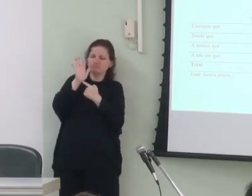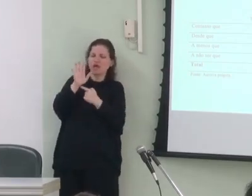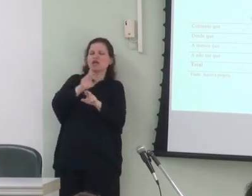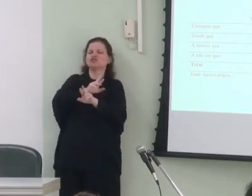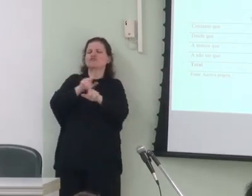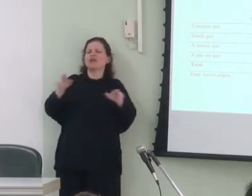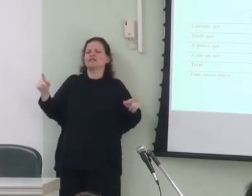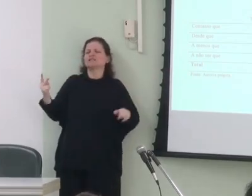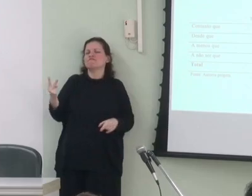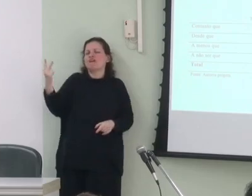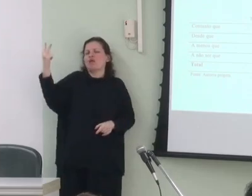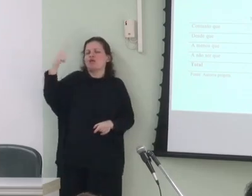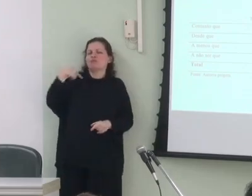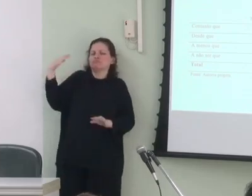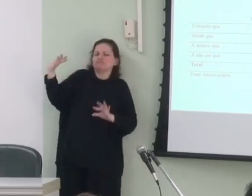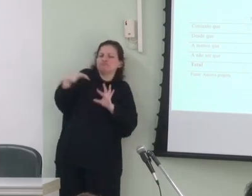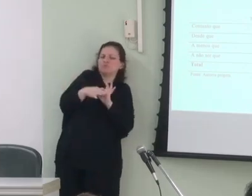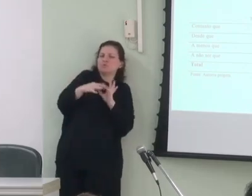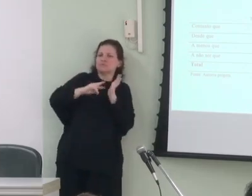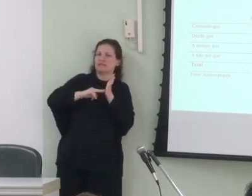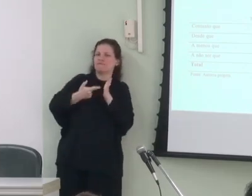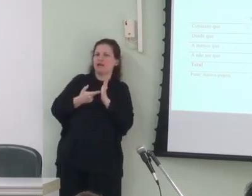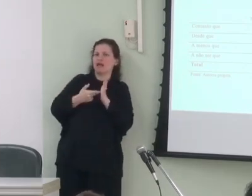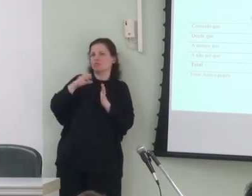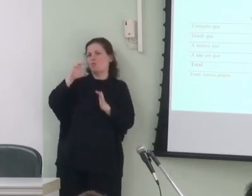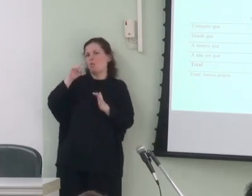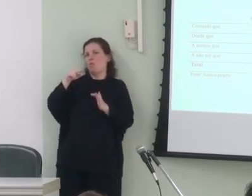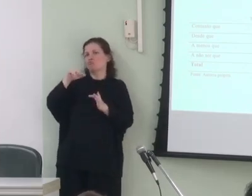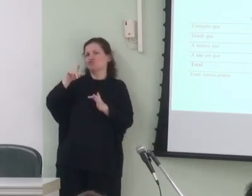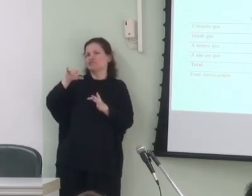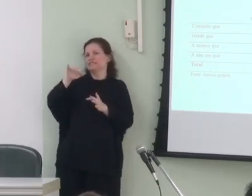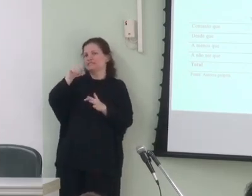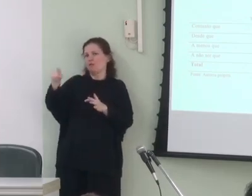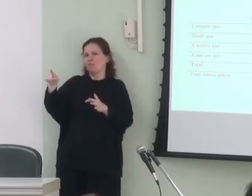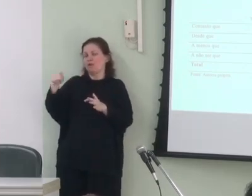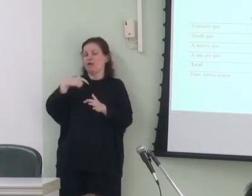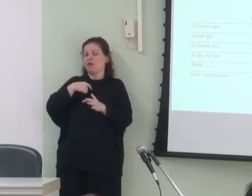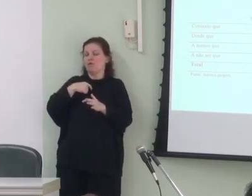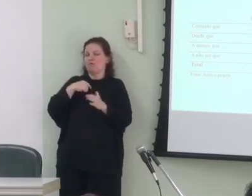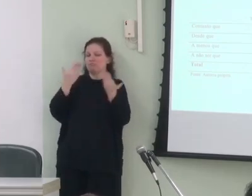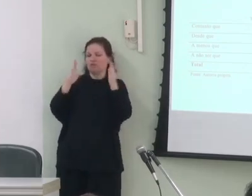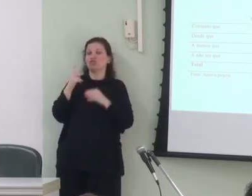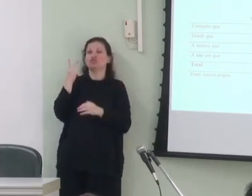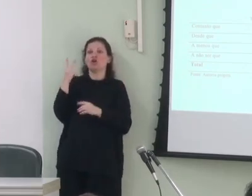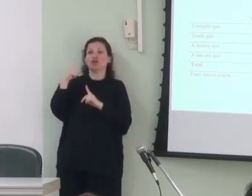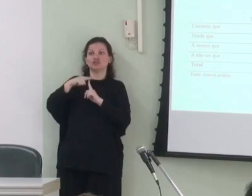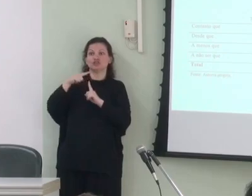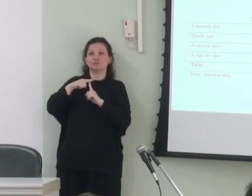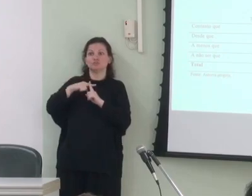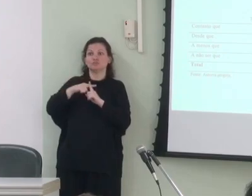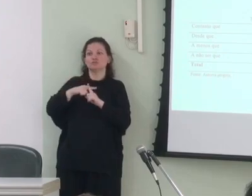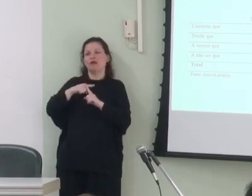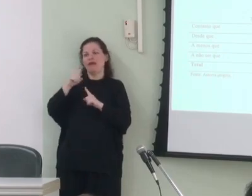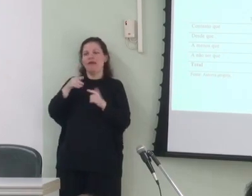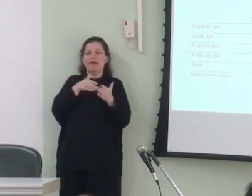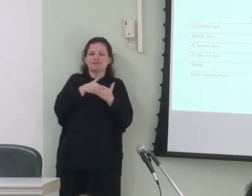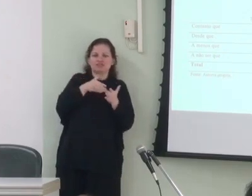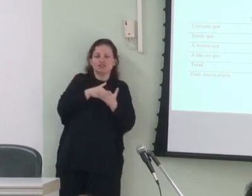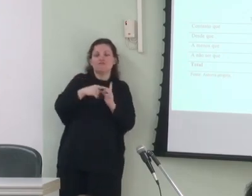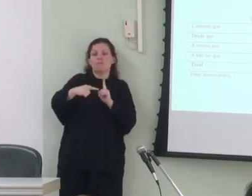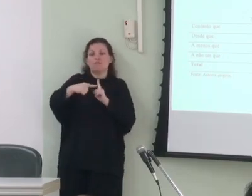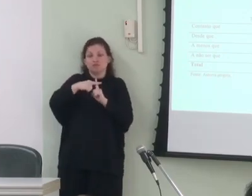valores associados ao significado de condição aqui analiso dois tipos específicos chamados restritivos